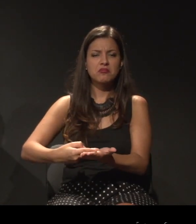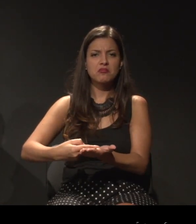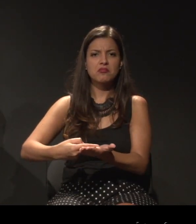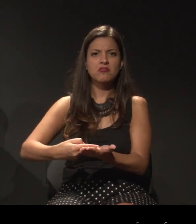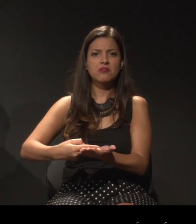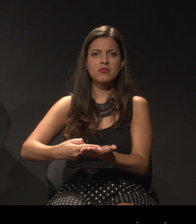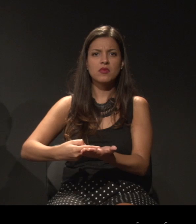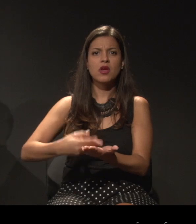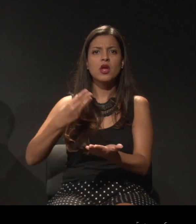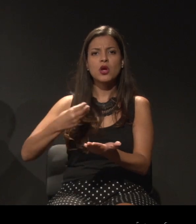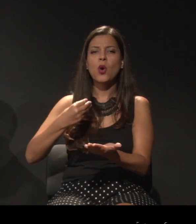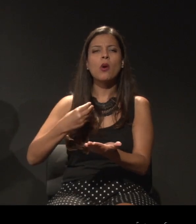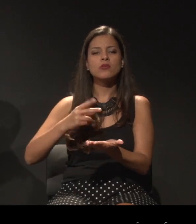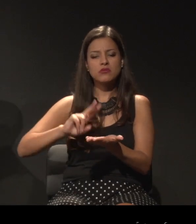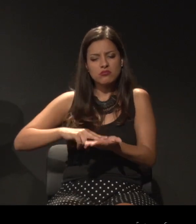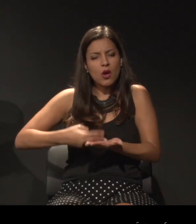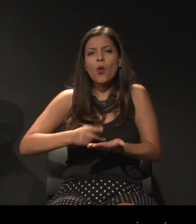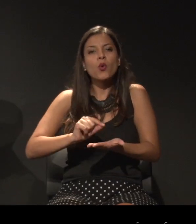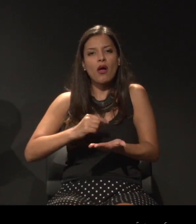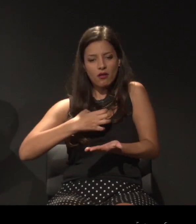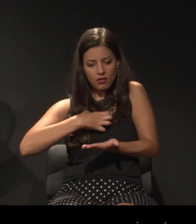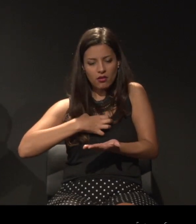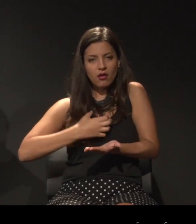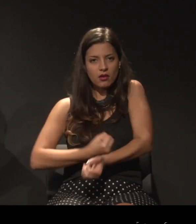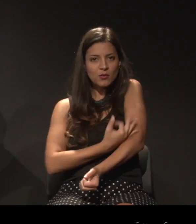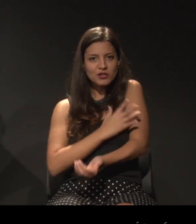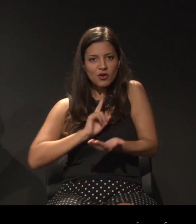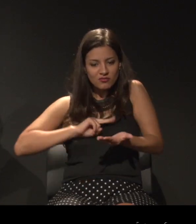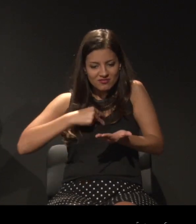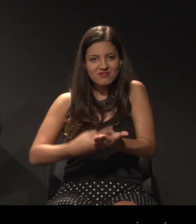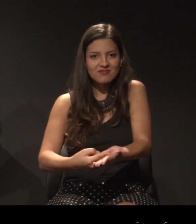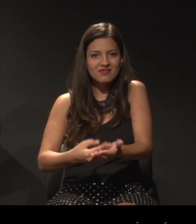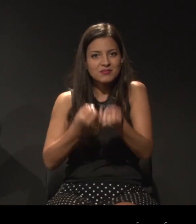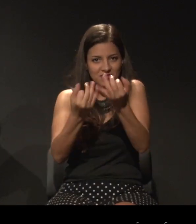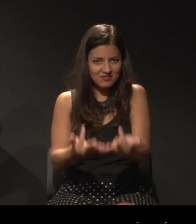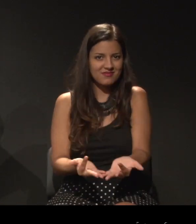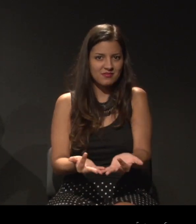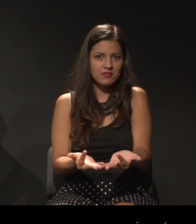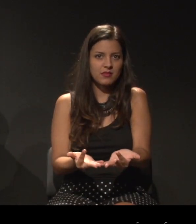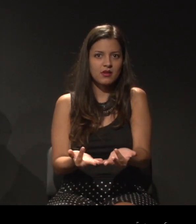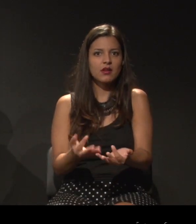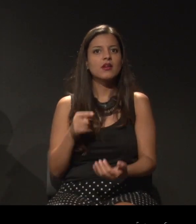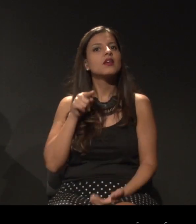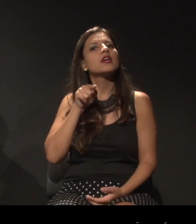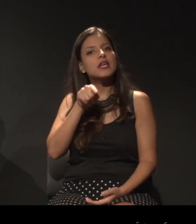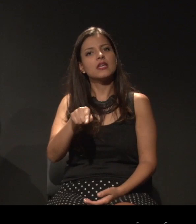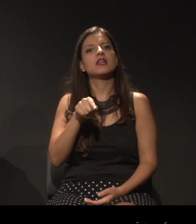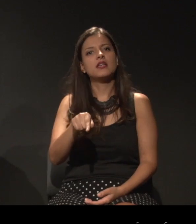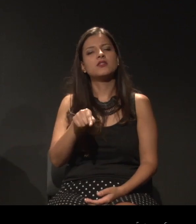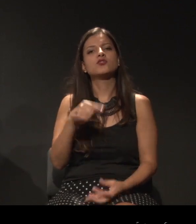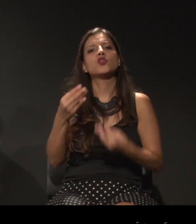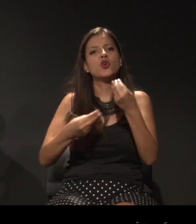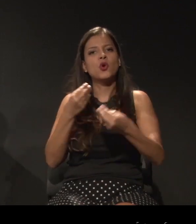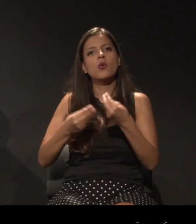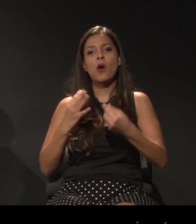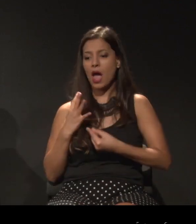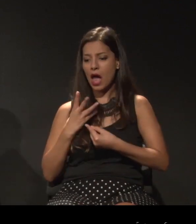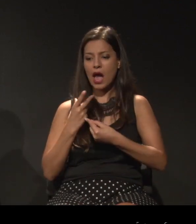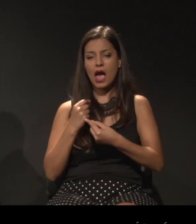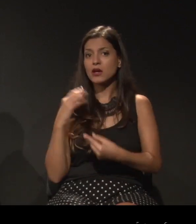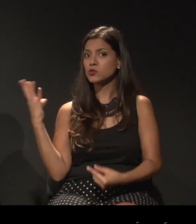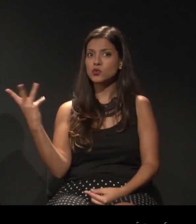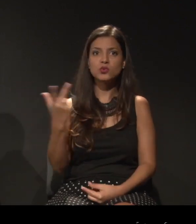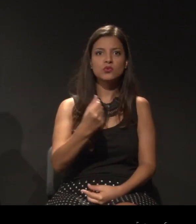das nossas sensações, das nossas emoções. E isso acontece... É o processo de todo artista.